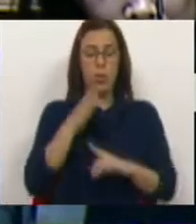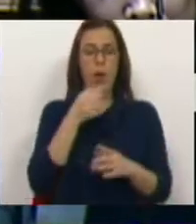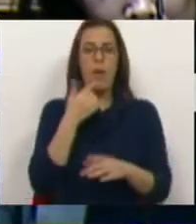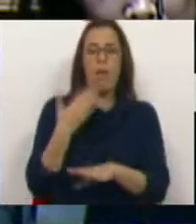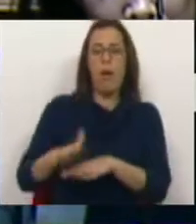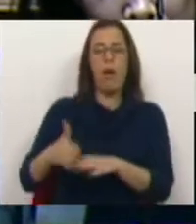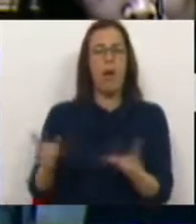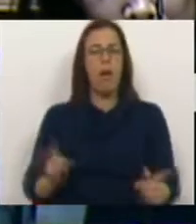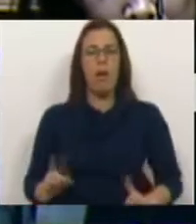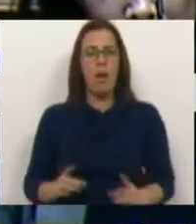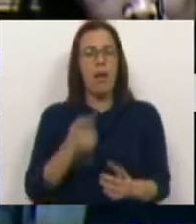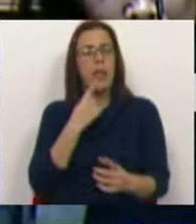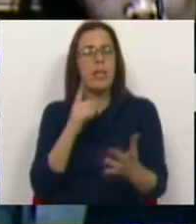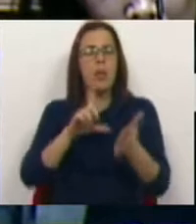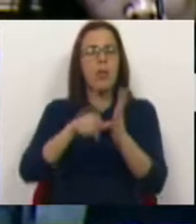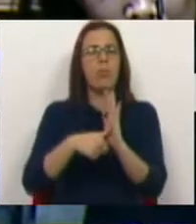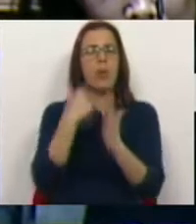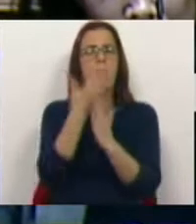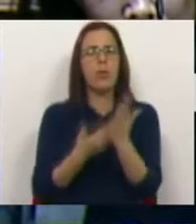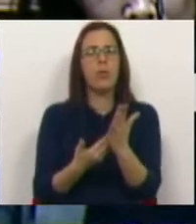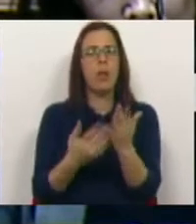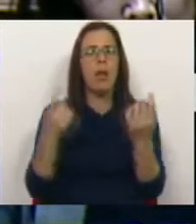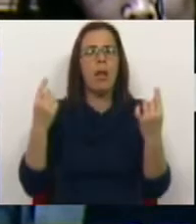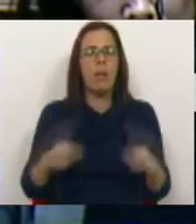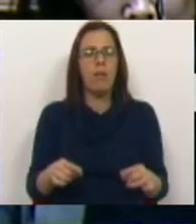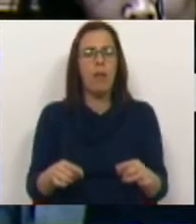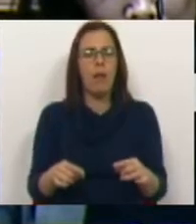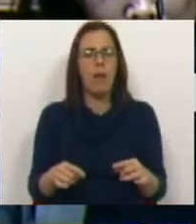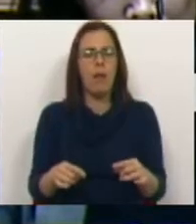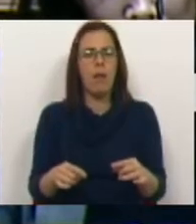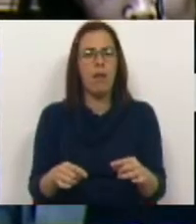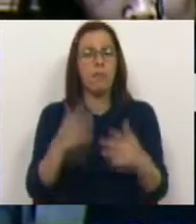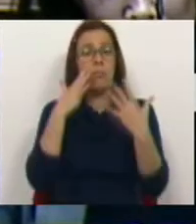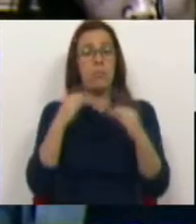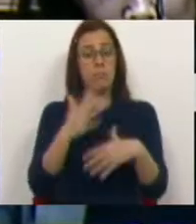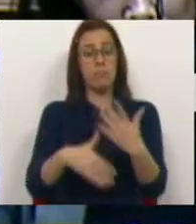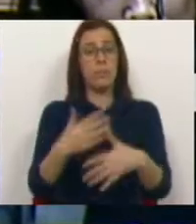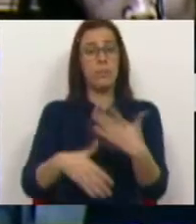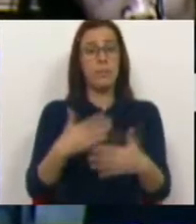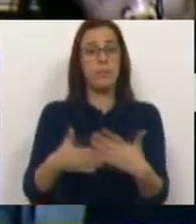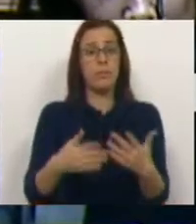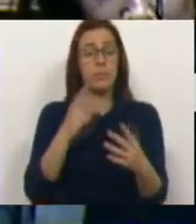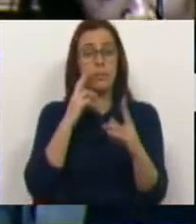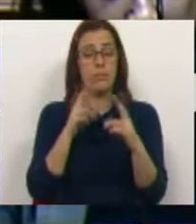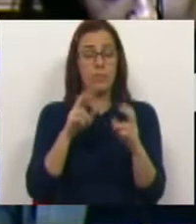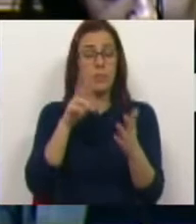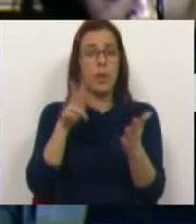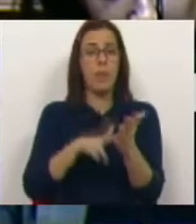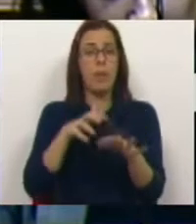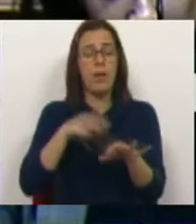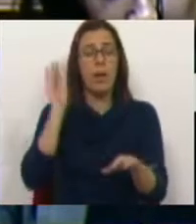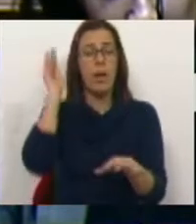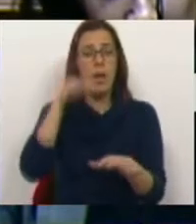obstaculizar que o projeto de resolução tenha o seu natural andamento se encontrar aprovação na